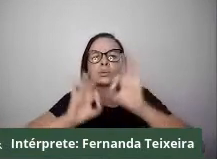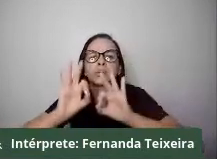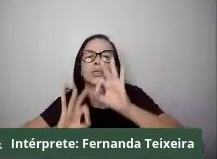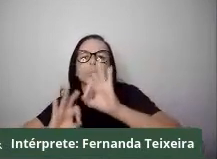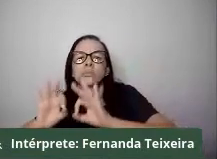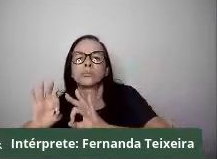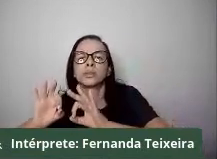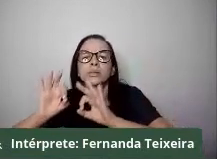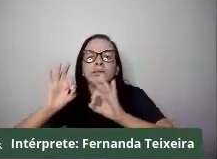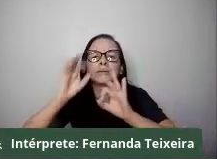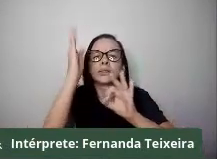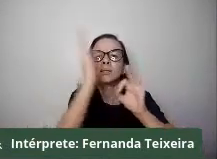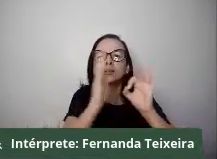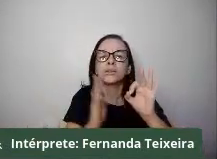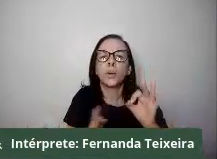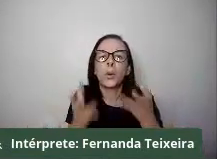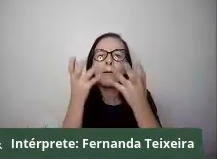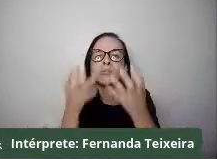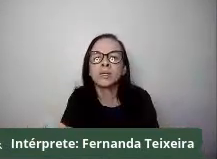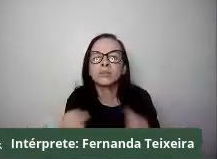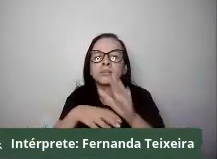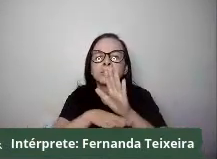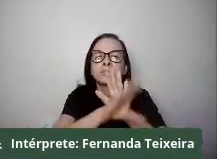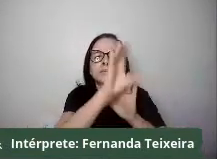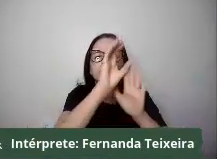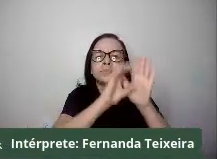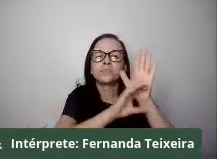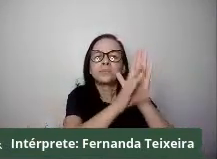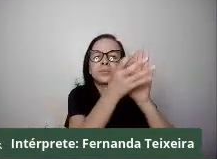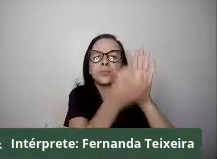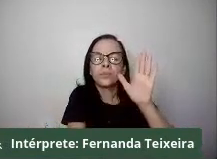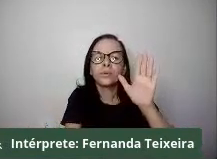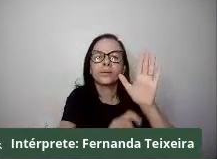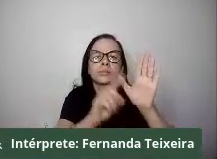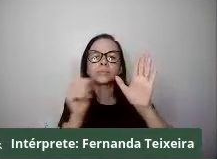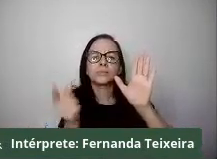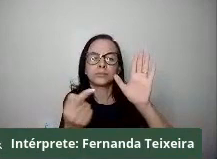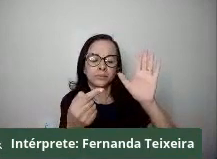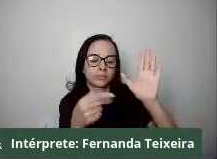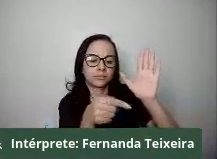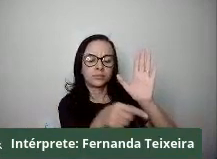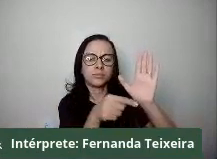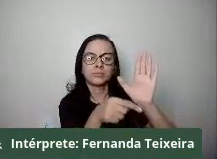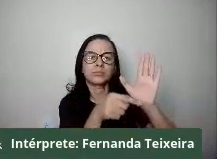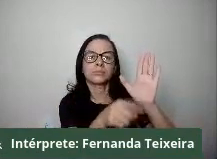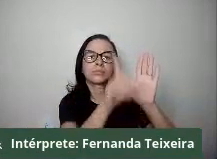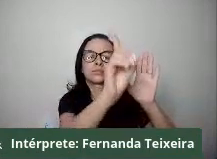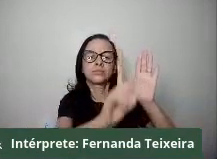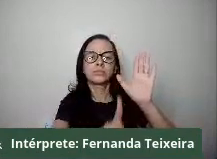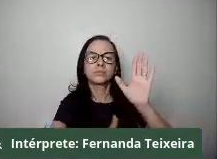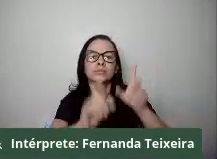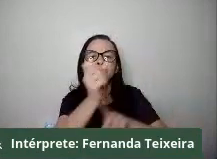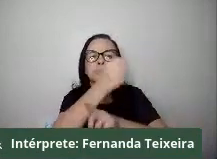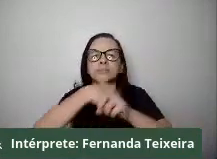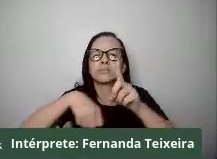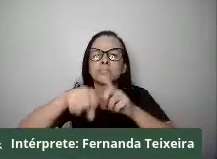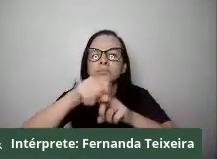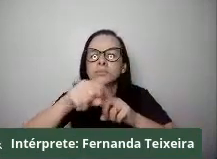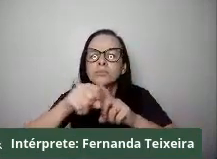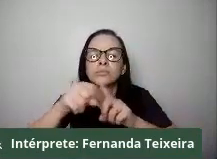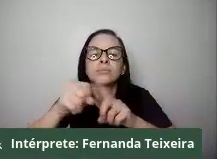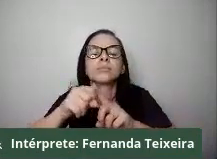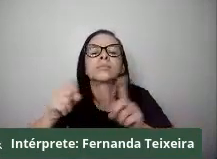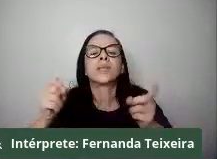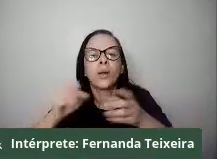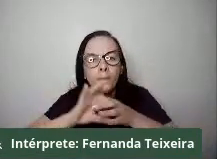uma Constituição que minimamente aponta para os direitos sociais, sociais, ou seja, garantindo algum acesso à cidadania,